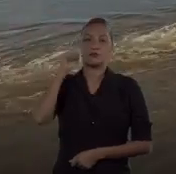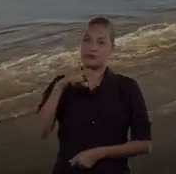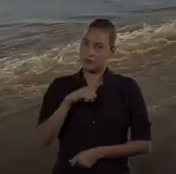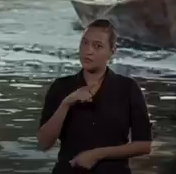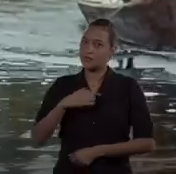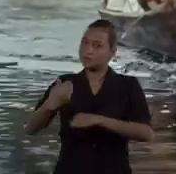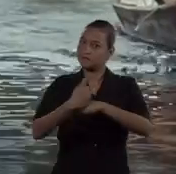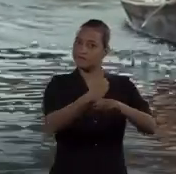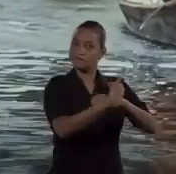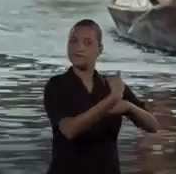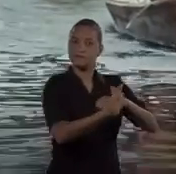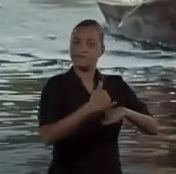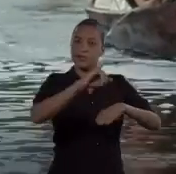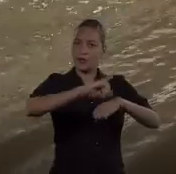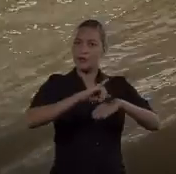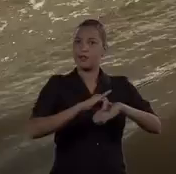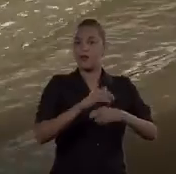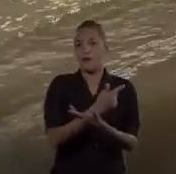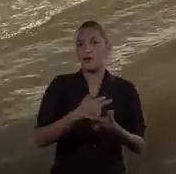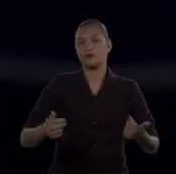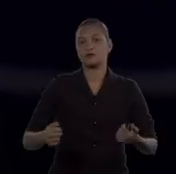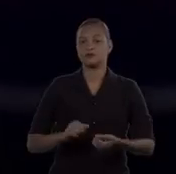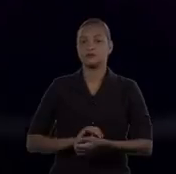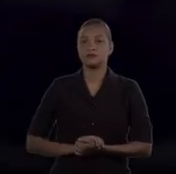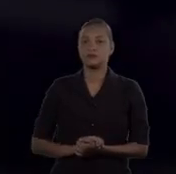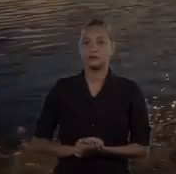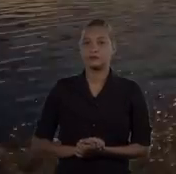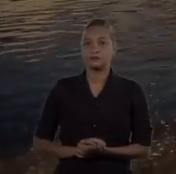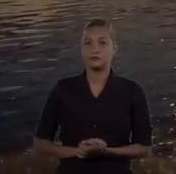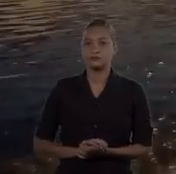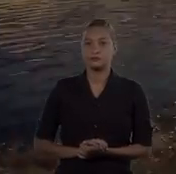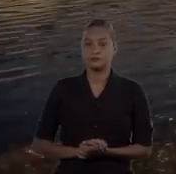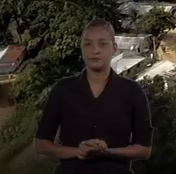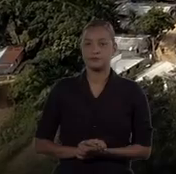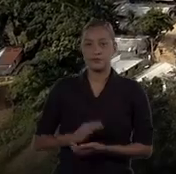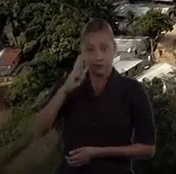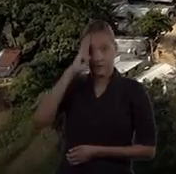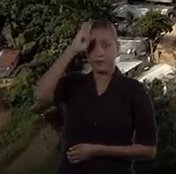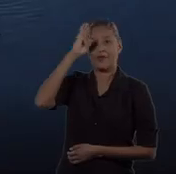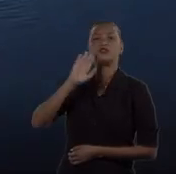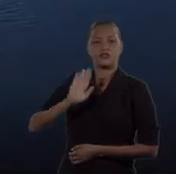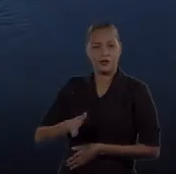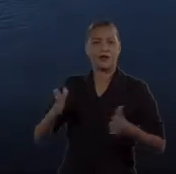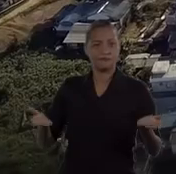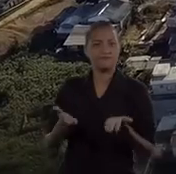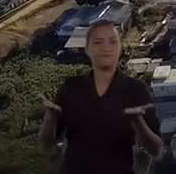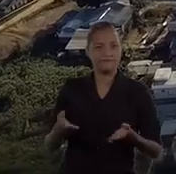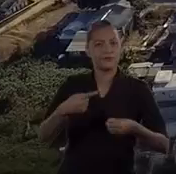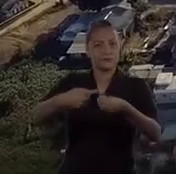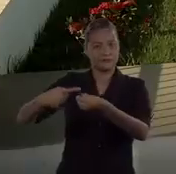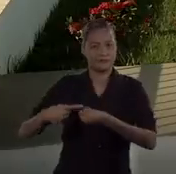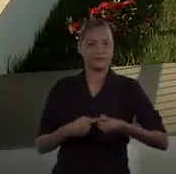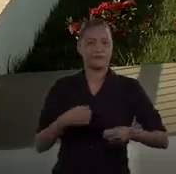logística, para que você que produz no interior possa trazer essa produção para a capital. Omar já fez muito pelo